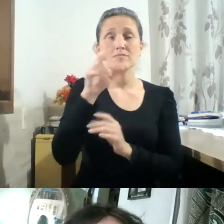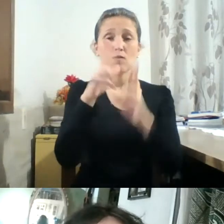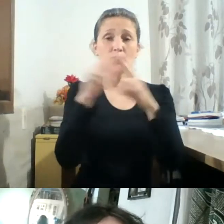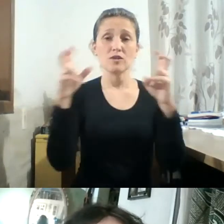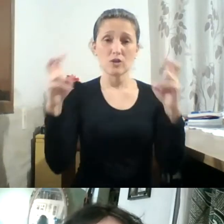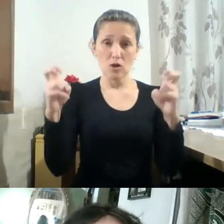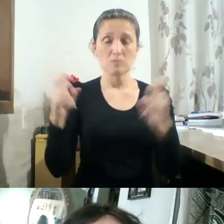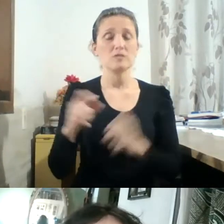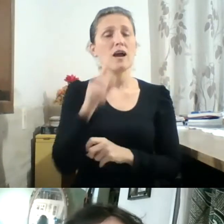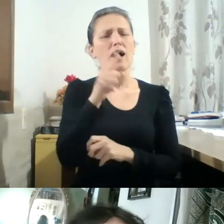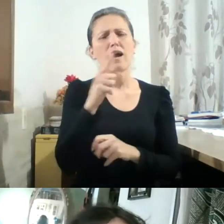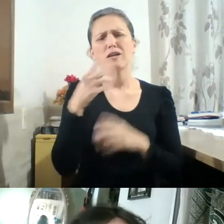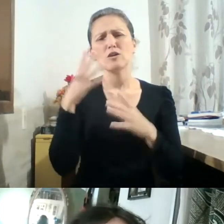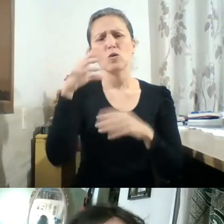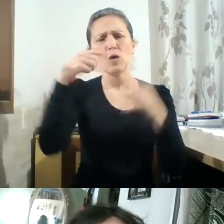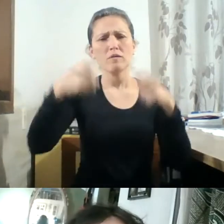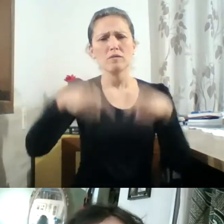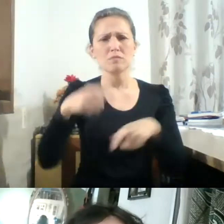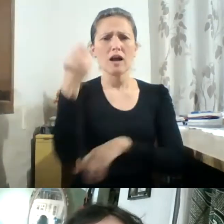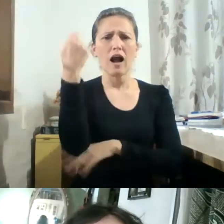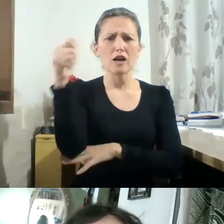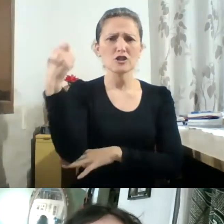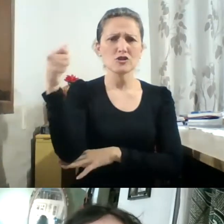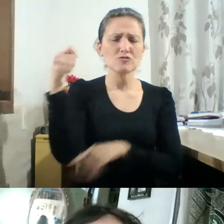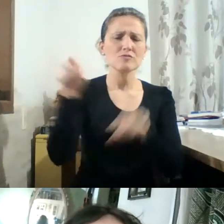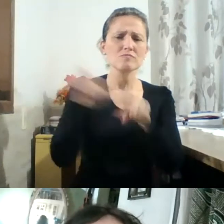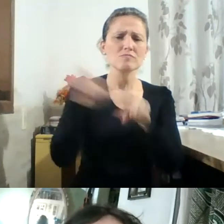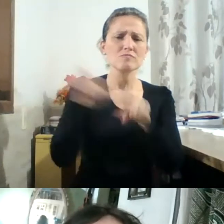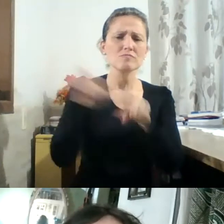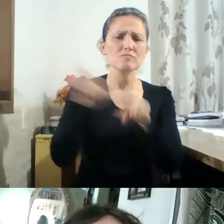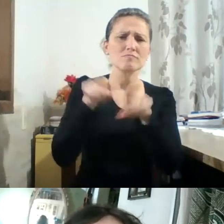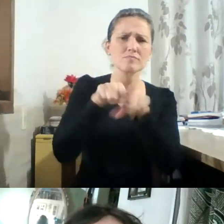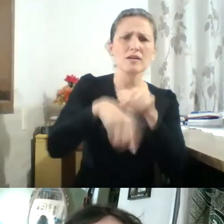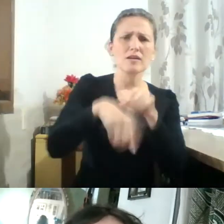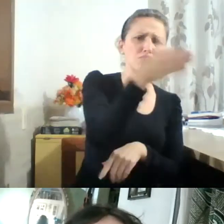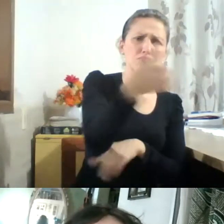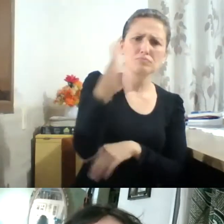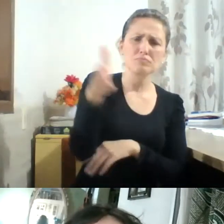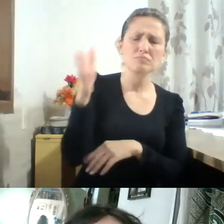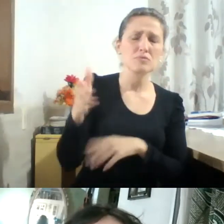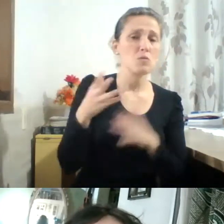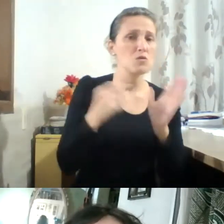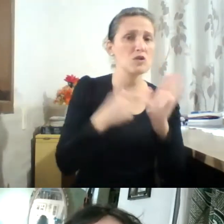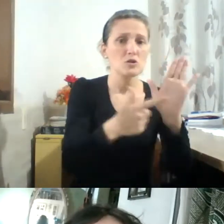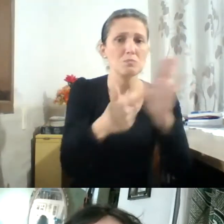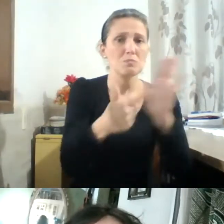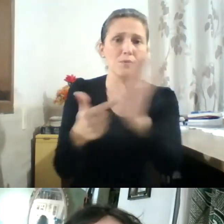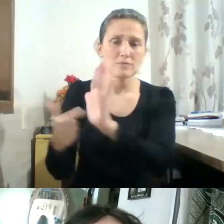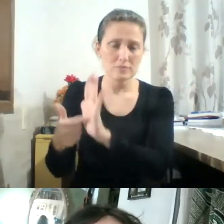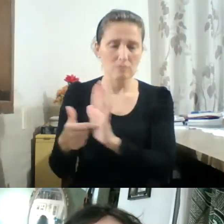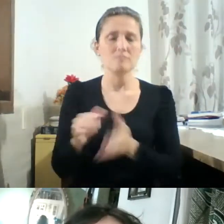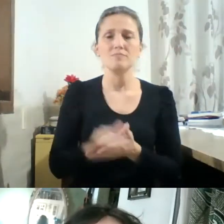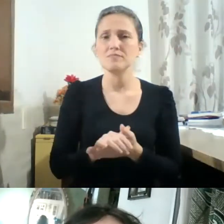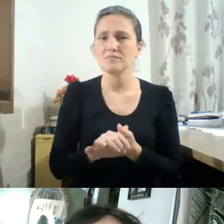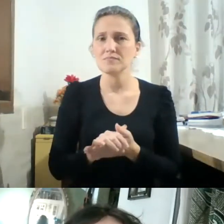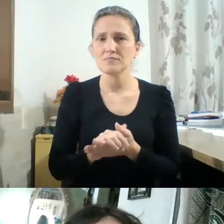Brasil e Argentina, e atua como curadora dos livros de autores argentinos para os encontros de livro de fotografia de autor, o Elfa,